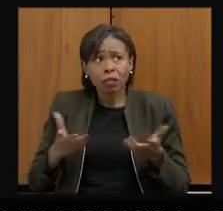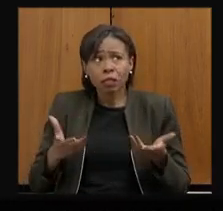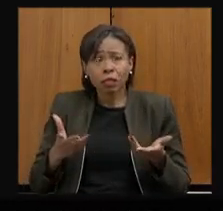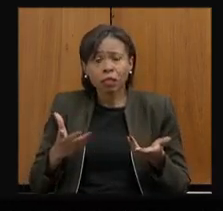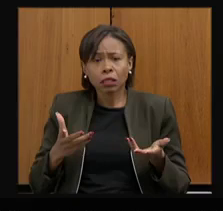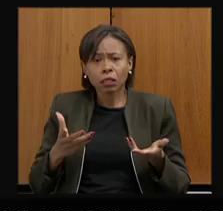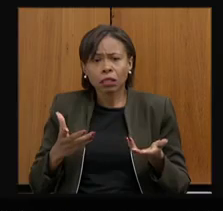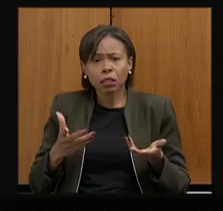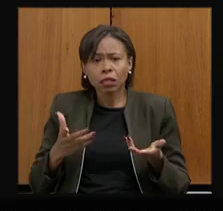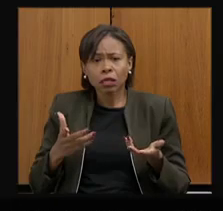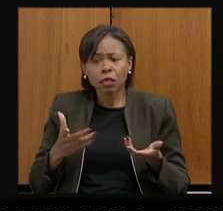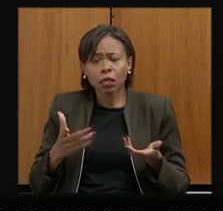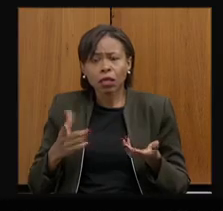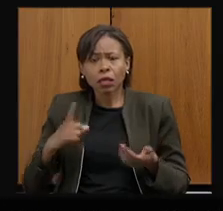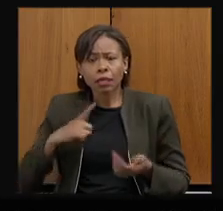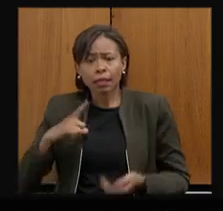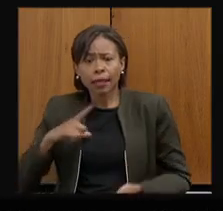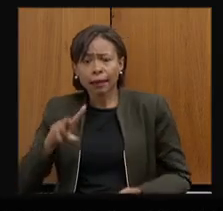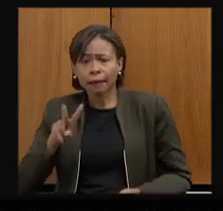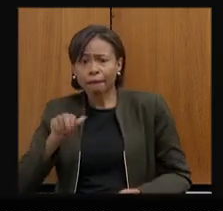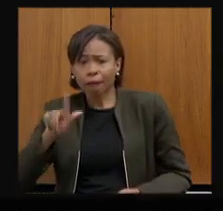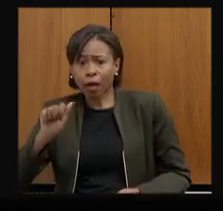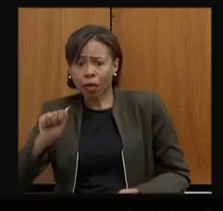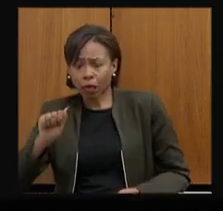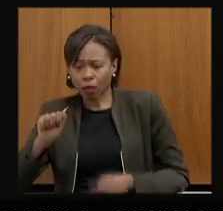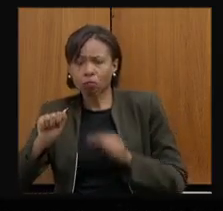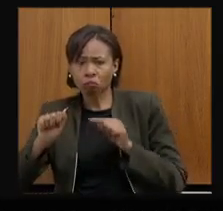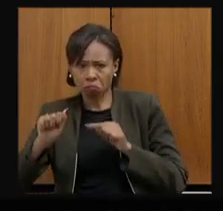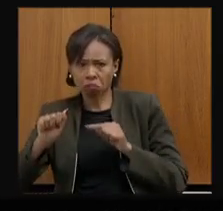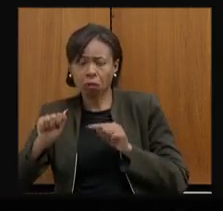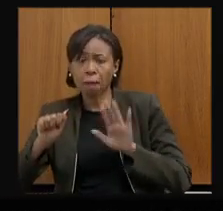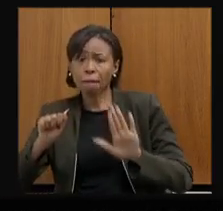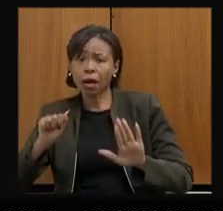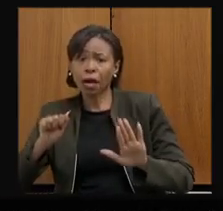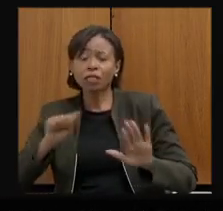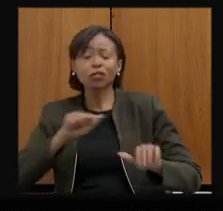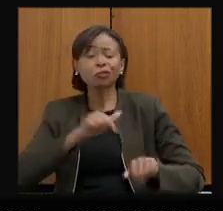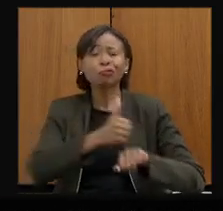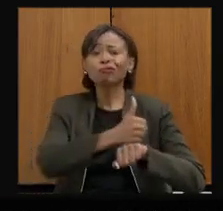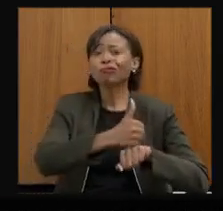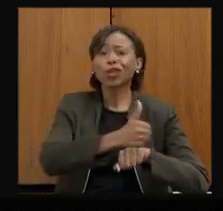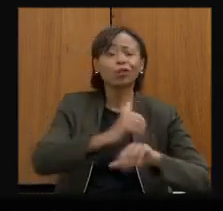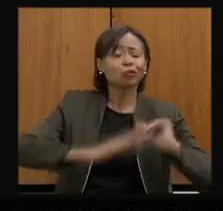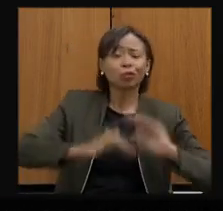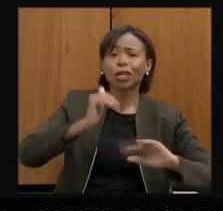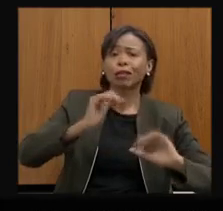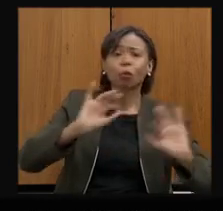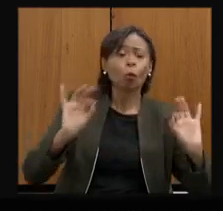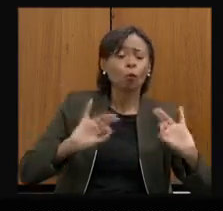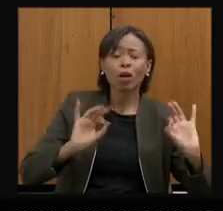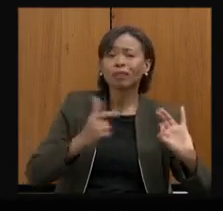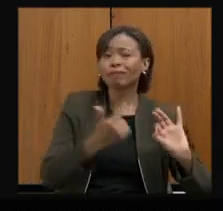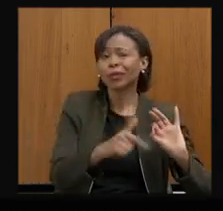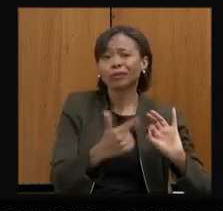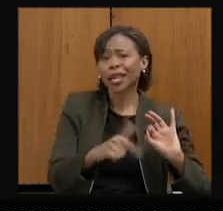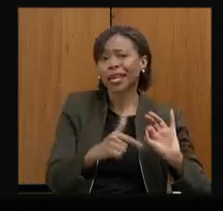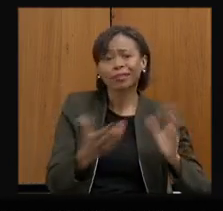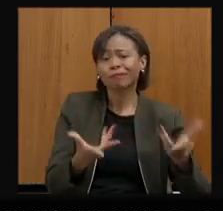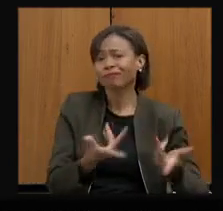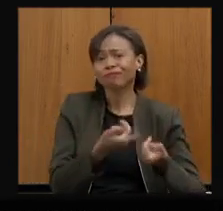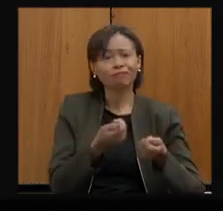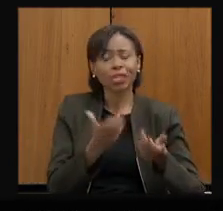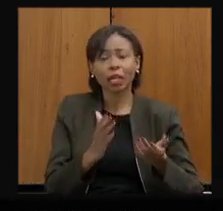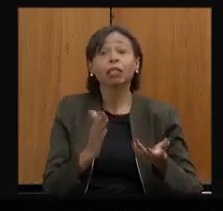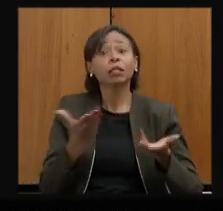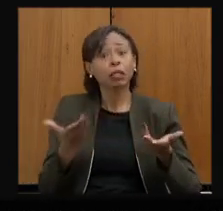aparece a vaga, mas não tem o trabalhador qualificado. E esse programa, ele traz para dentro